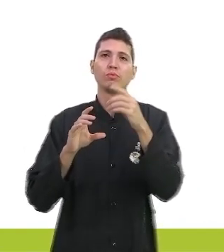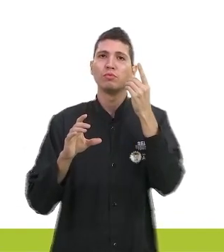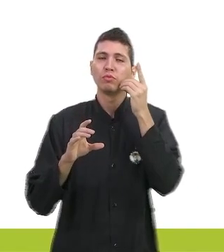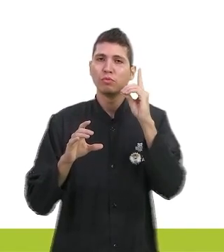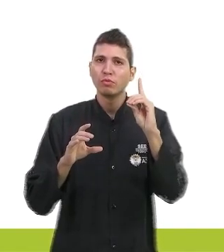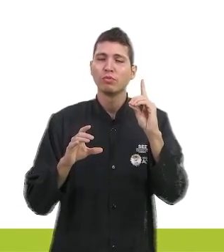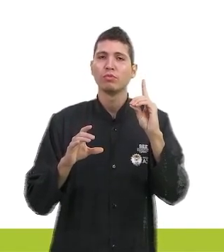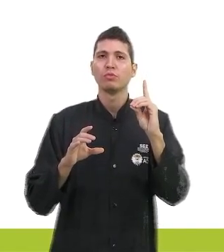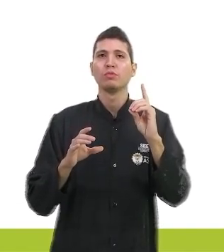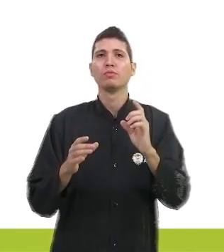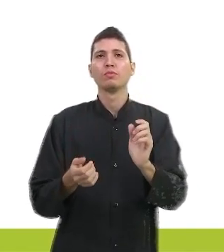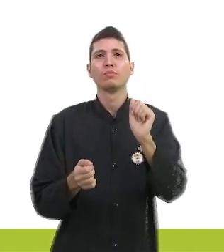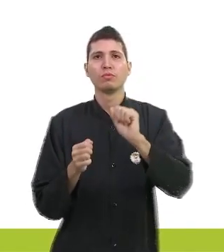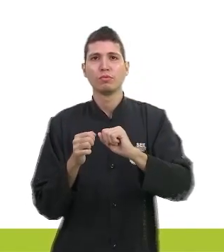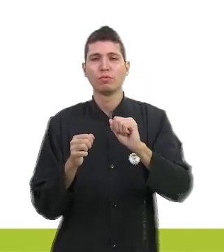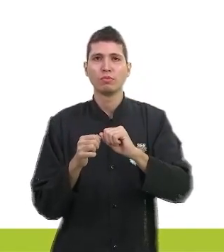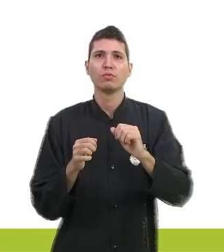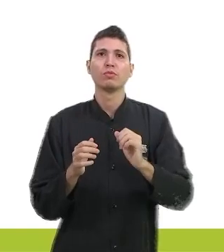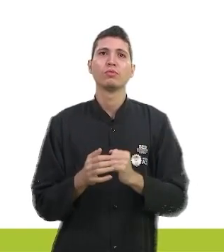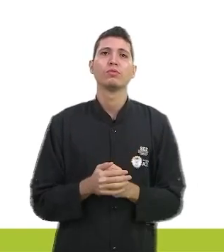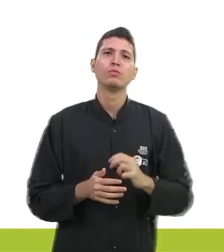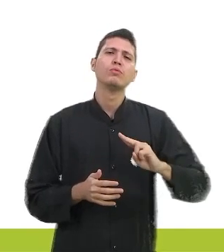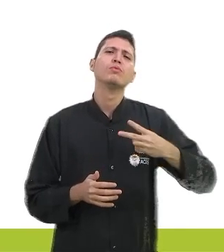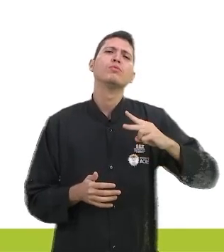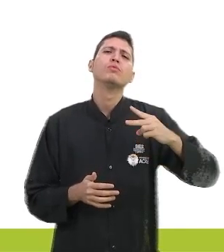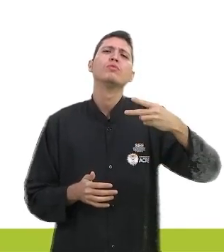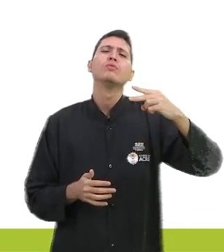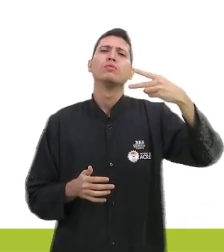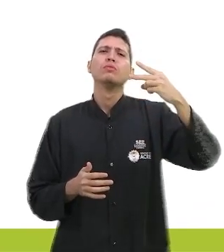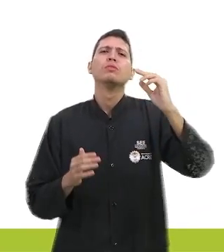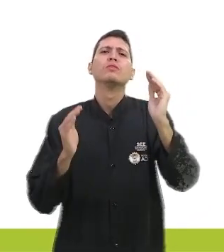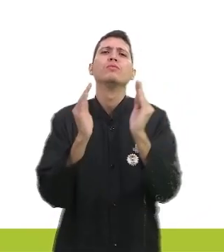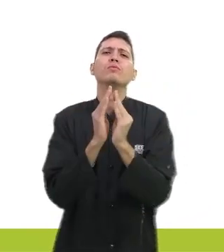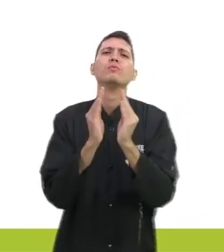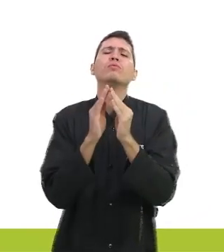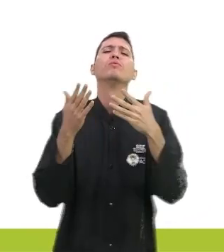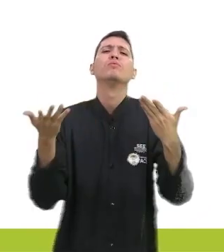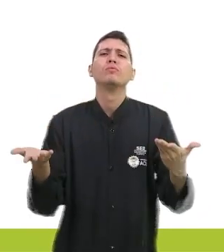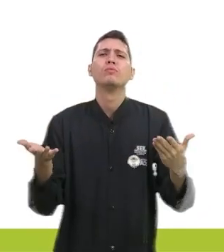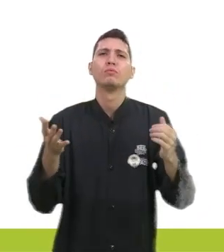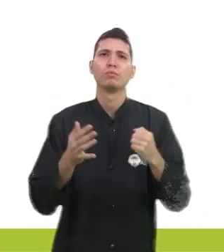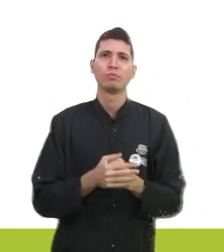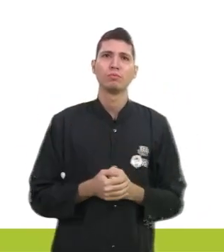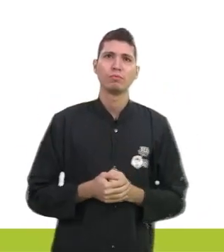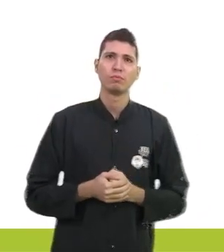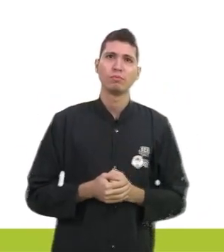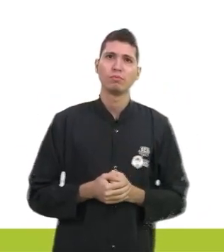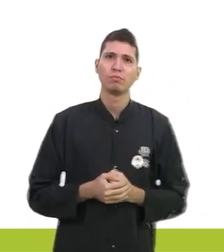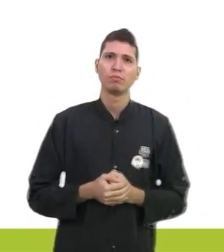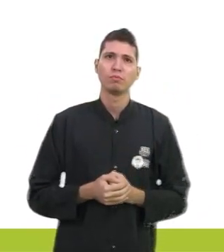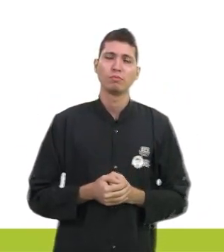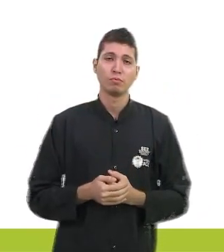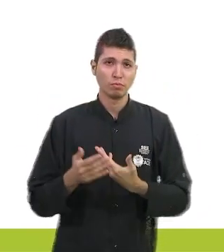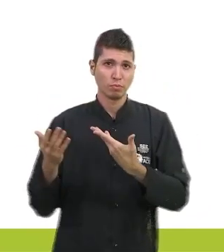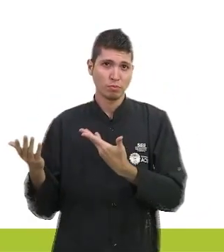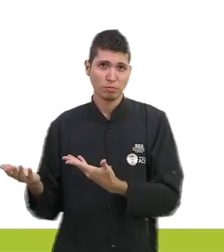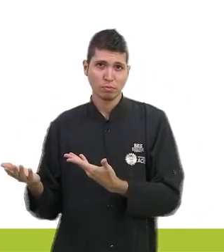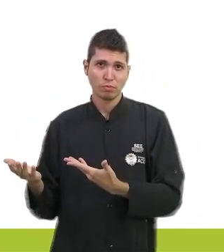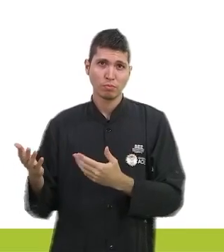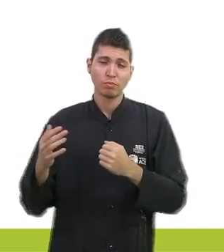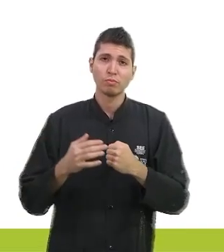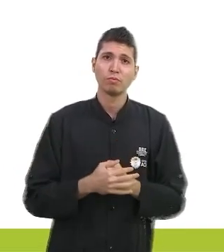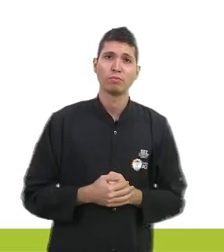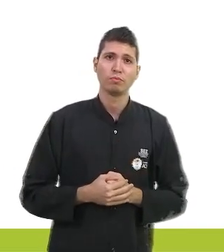da poupança? Se a Selic estiver acima de 8,5% ao ano, o rendimento da poupança será de